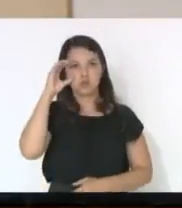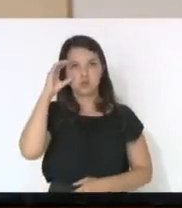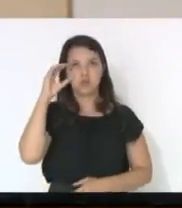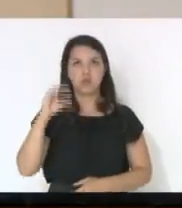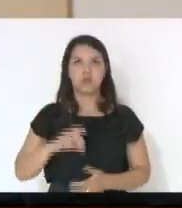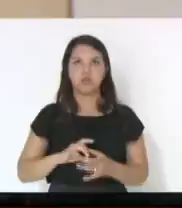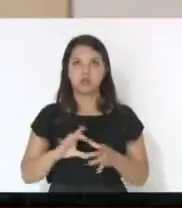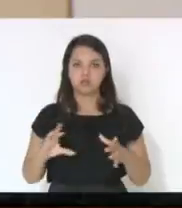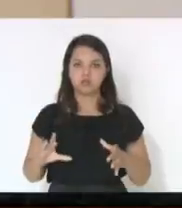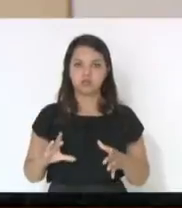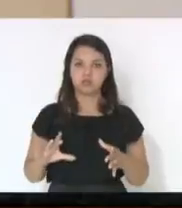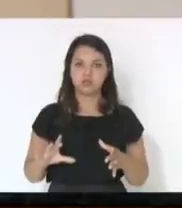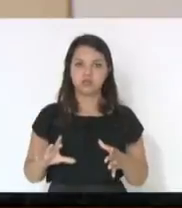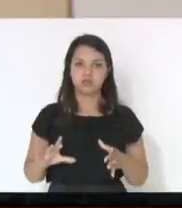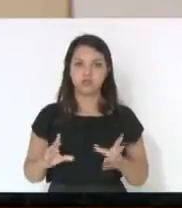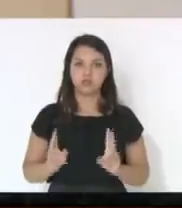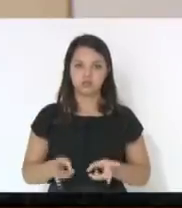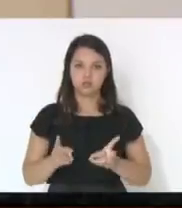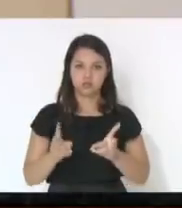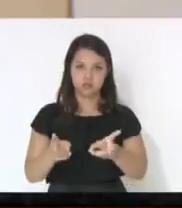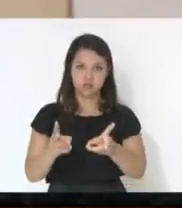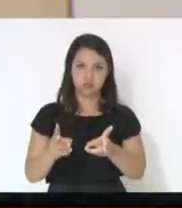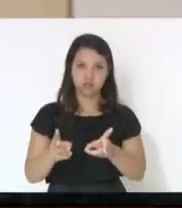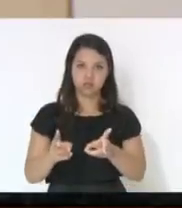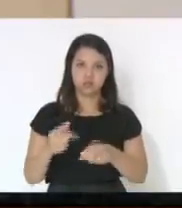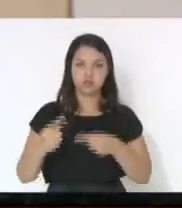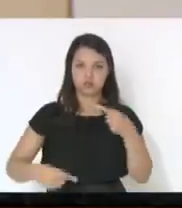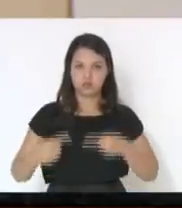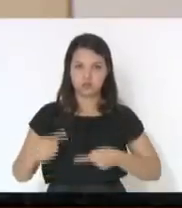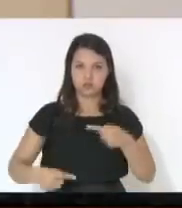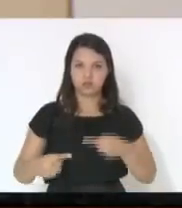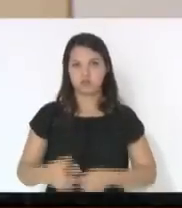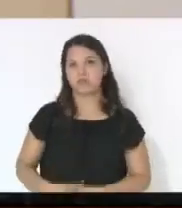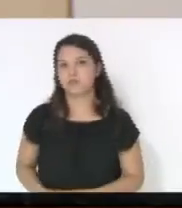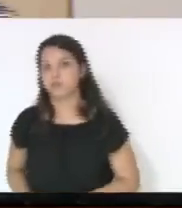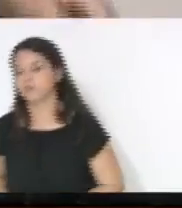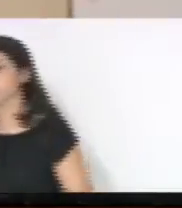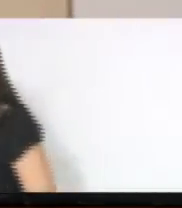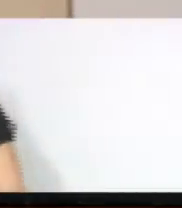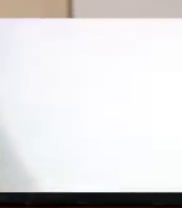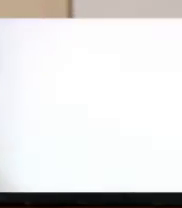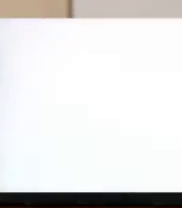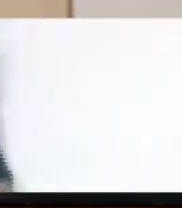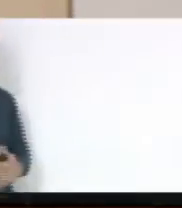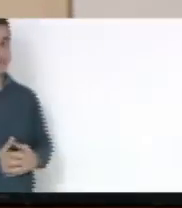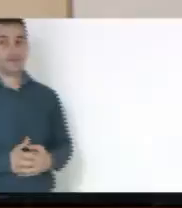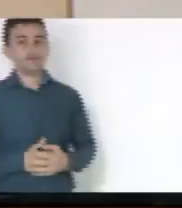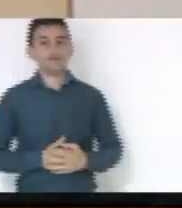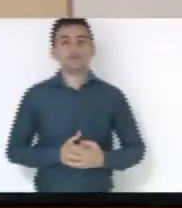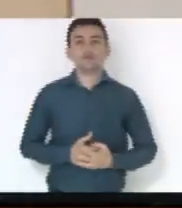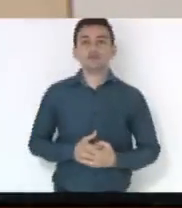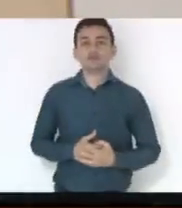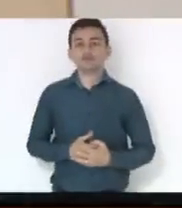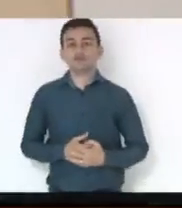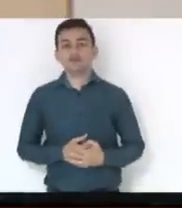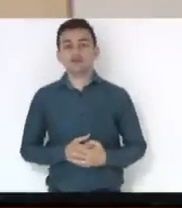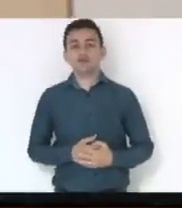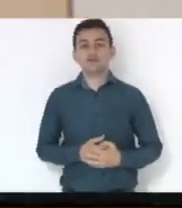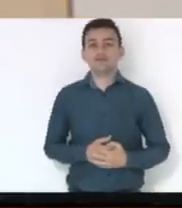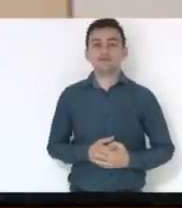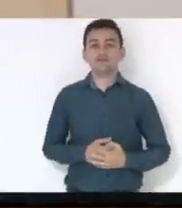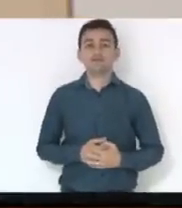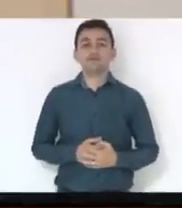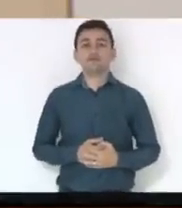de dar sequência ao debate. O parlamento é para debater, não é, deputado Fernando Corojo? Ou vamos